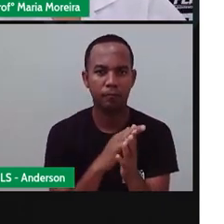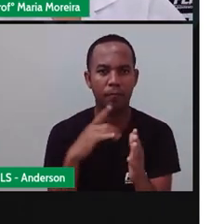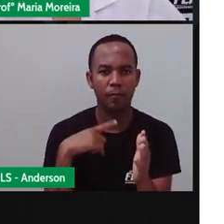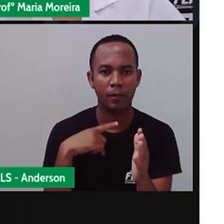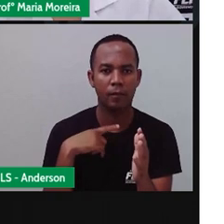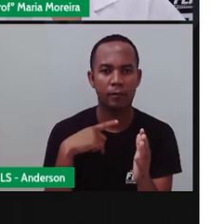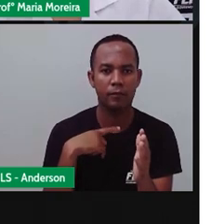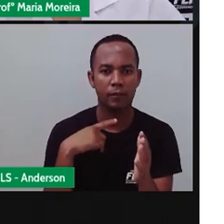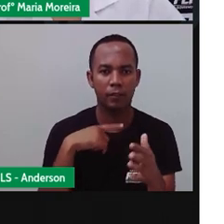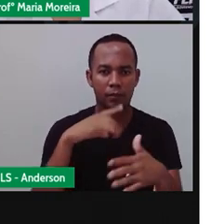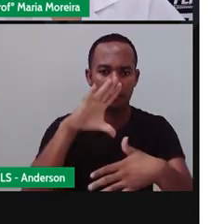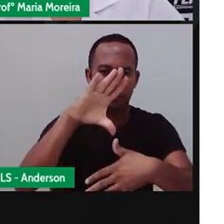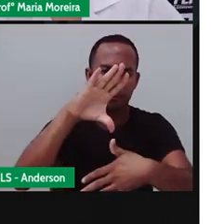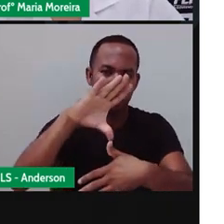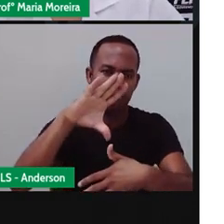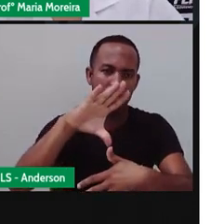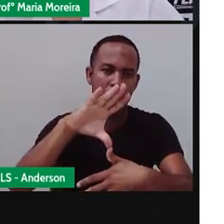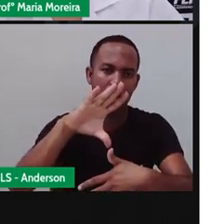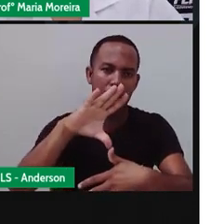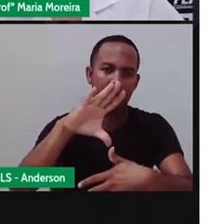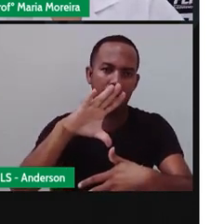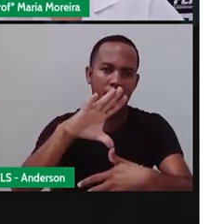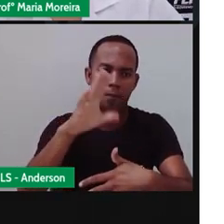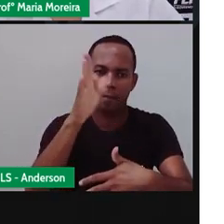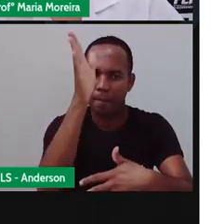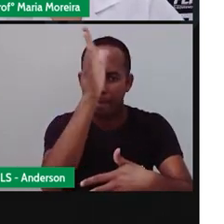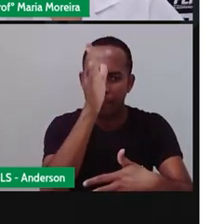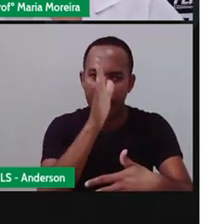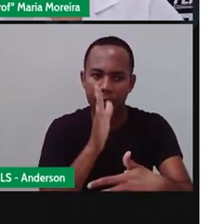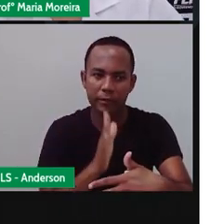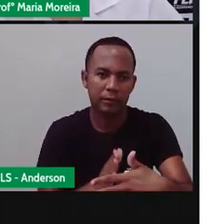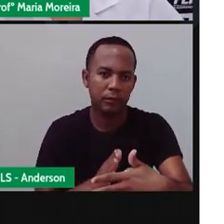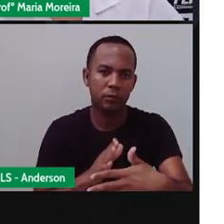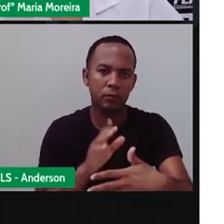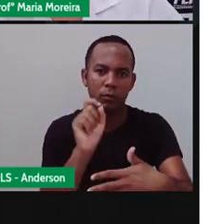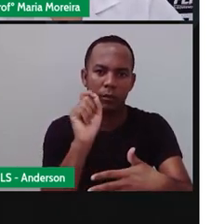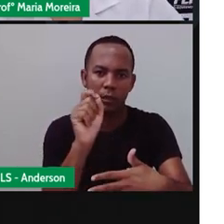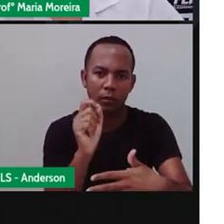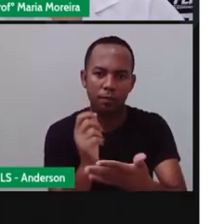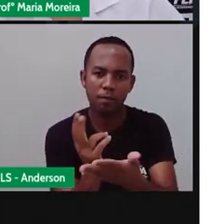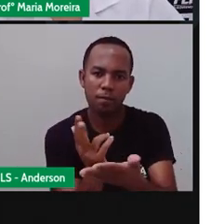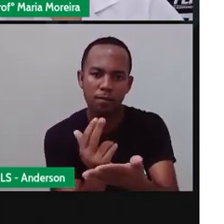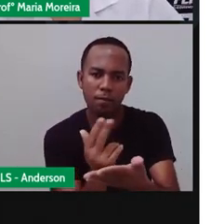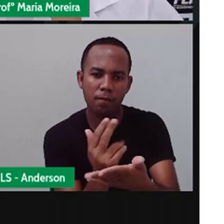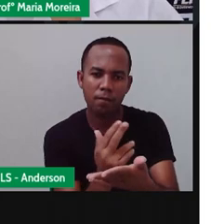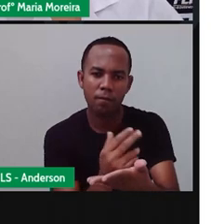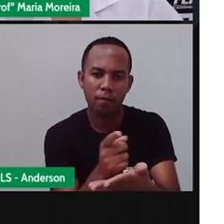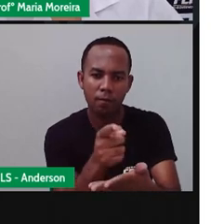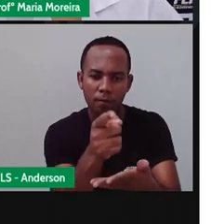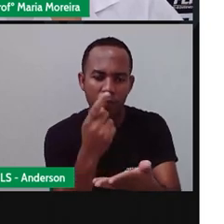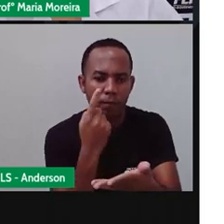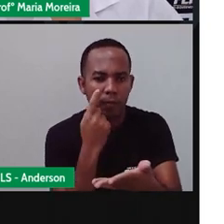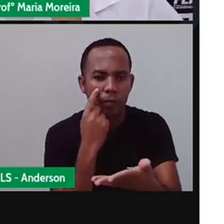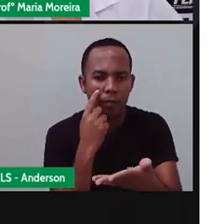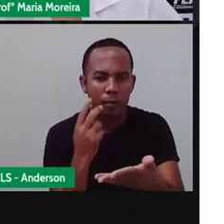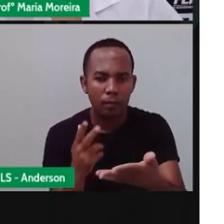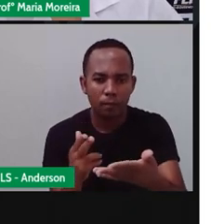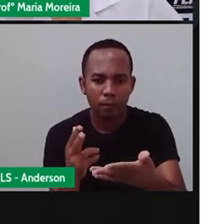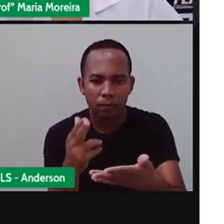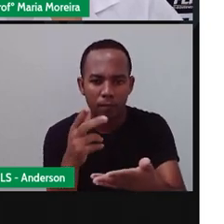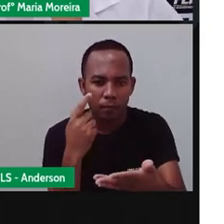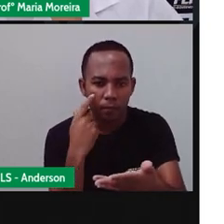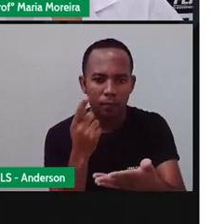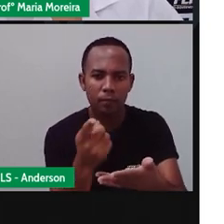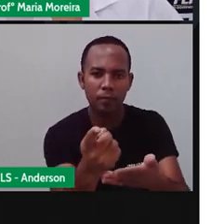aqui o mapa do Brasil. Aí aqui eu tenho um recorte, né? E desse recorte aqui,